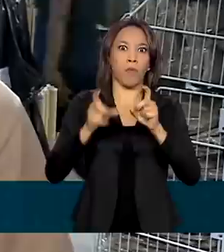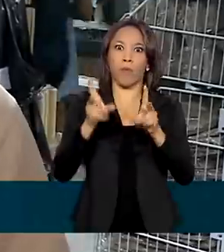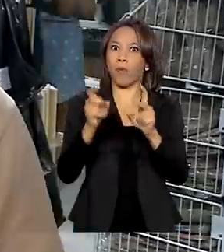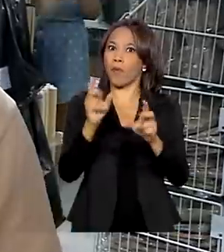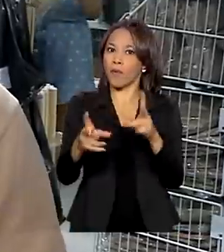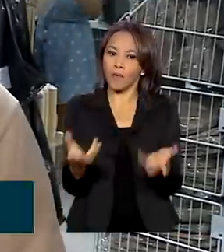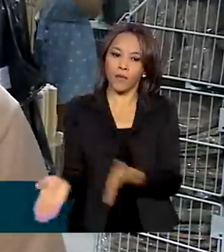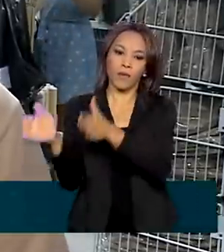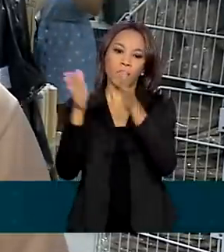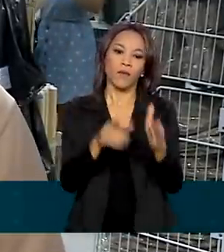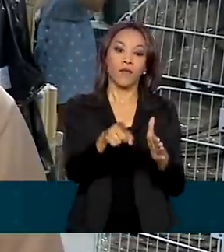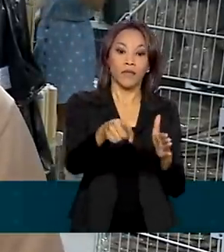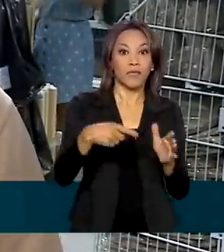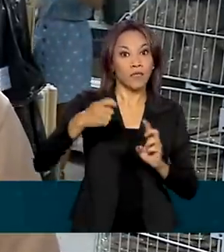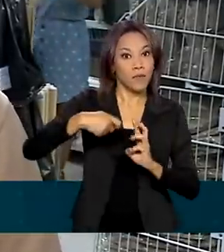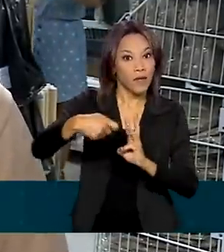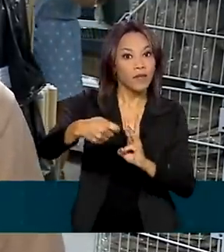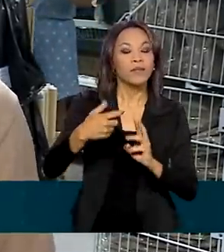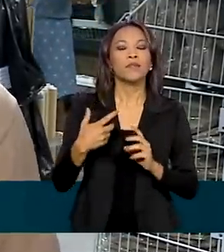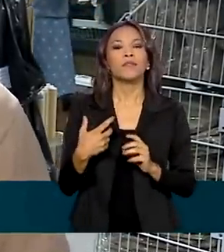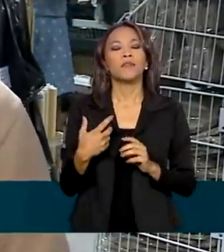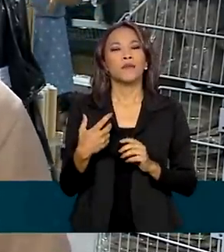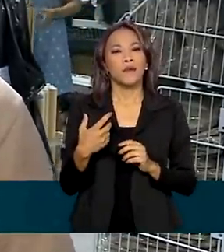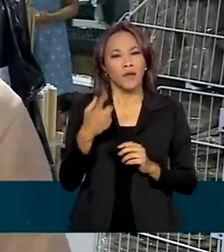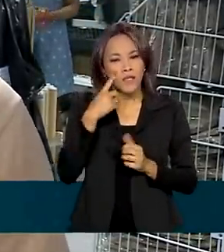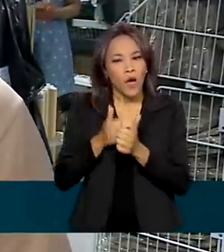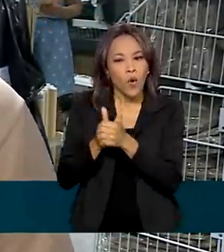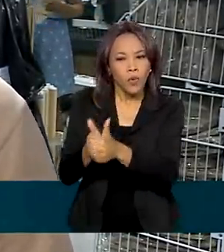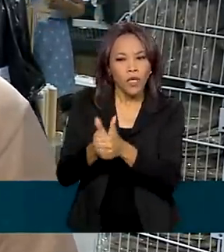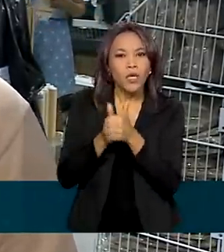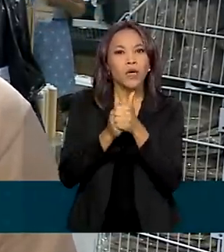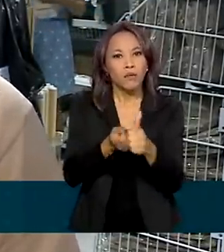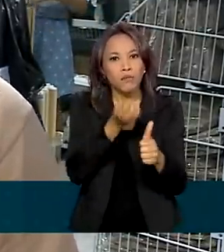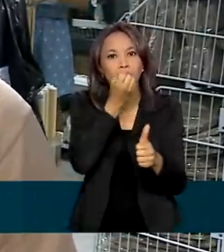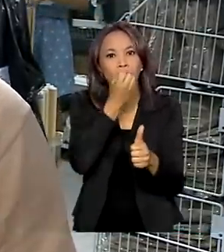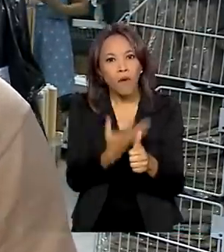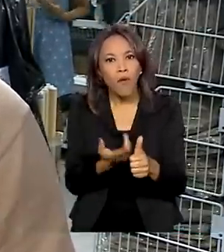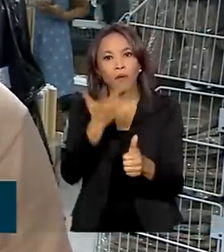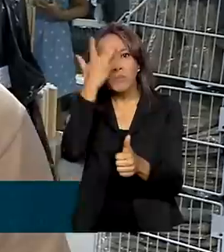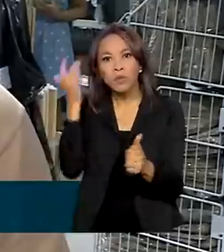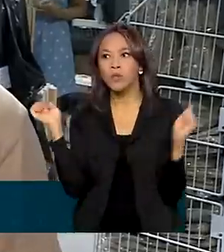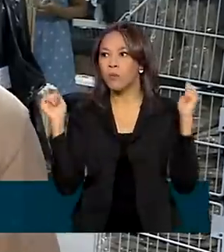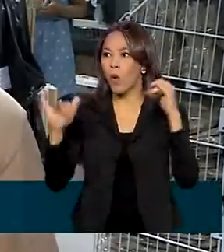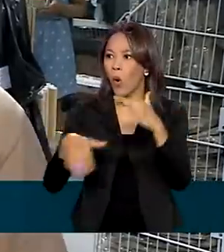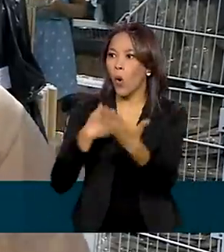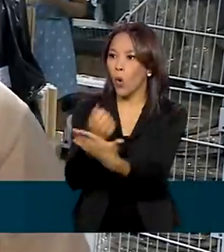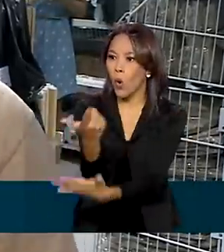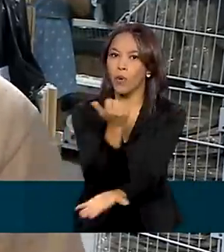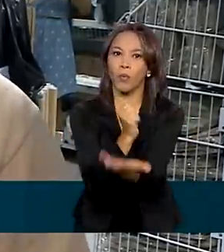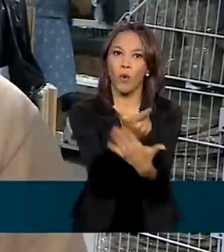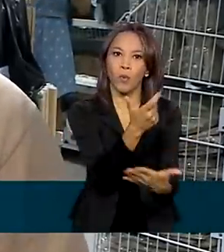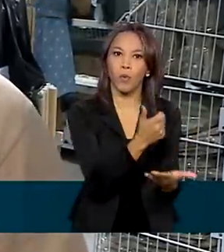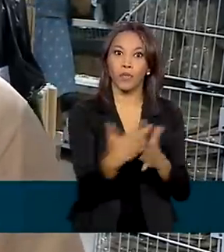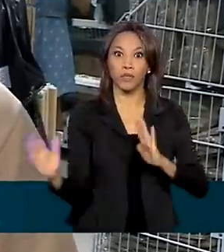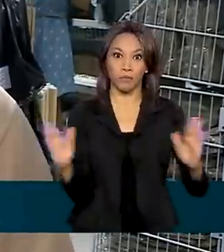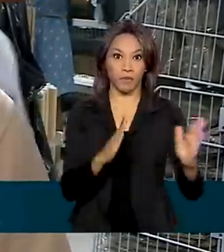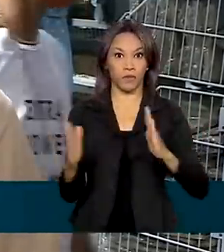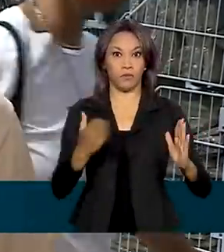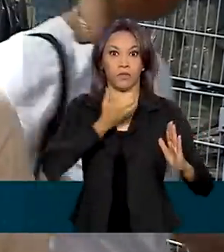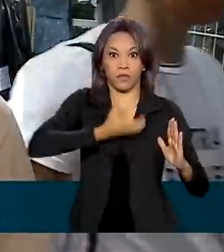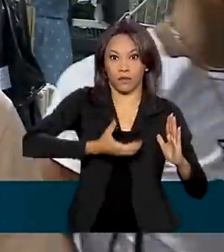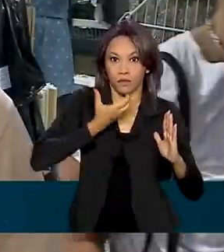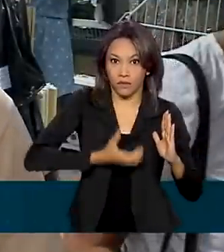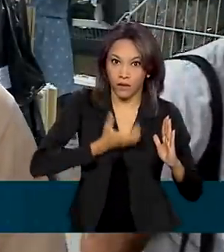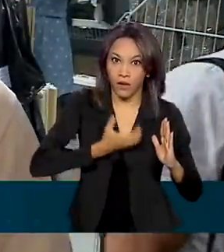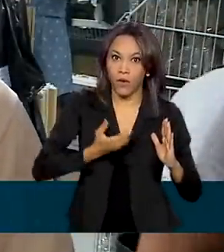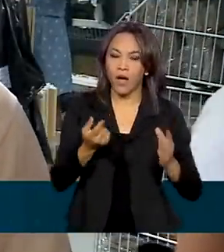meses que passou, a gente acompanhou um movimento muito grande de consumo. Inclusive, essa época de Natal, que também a